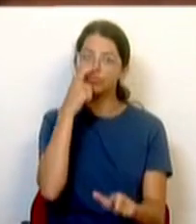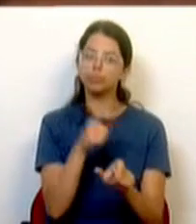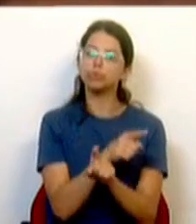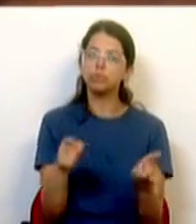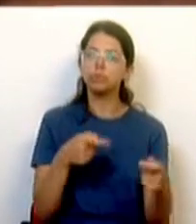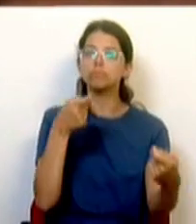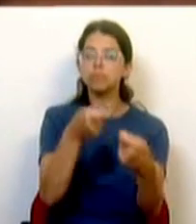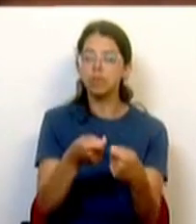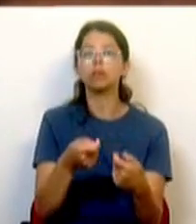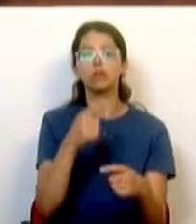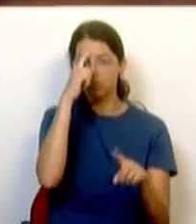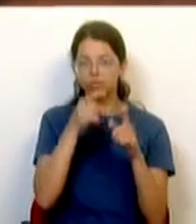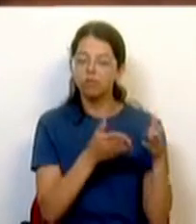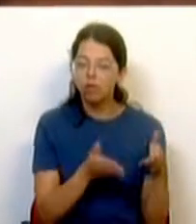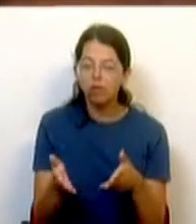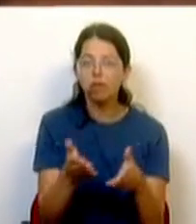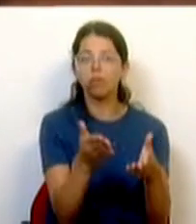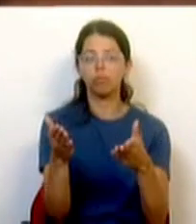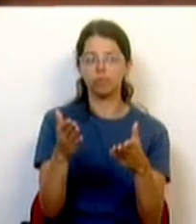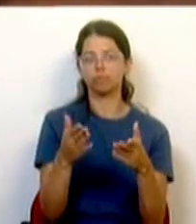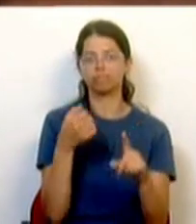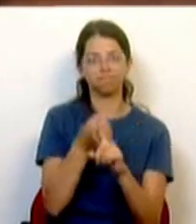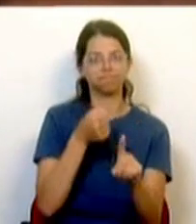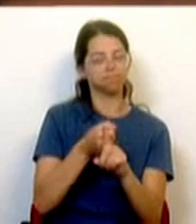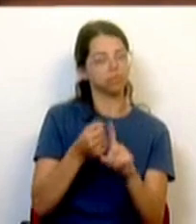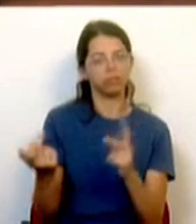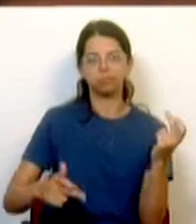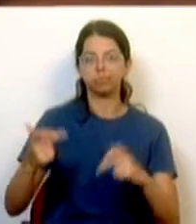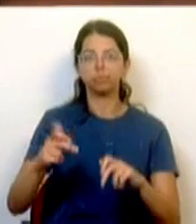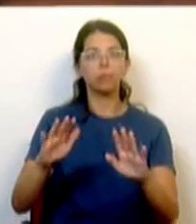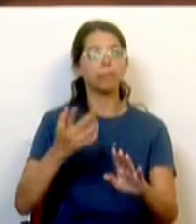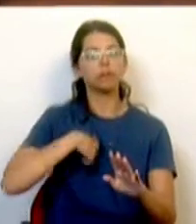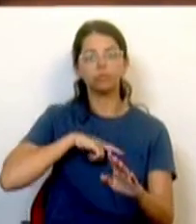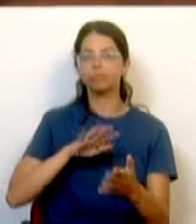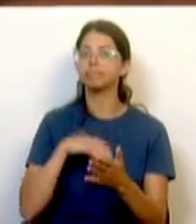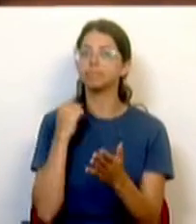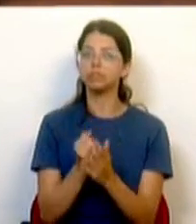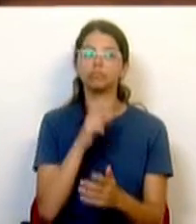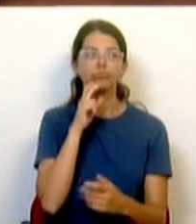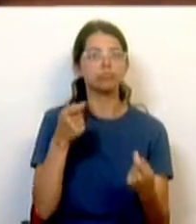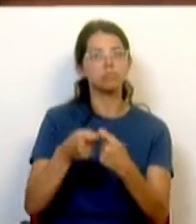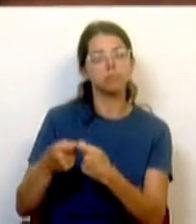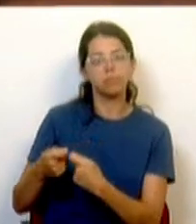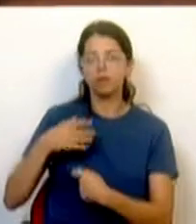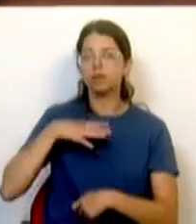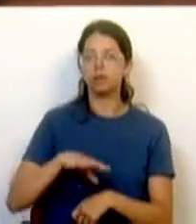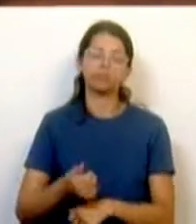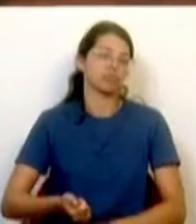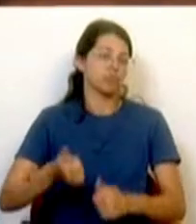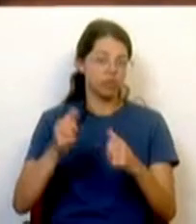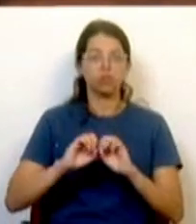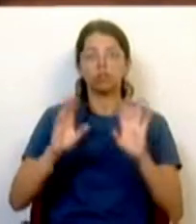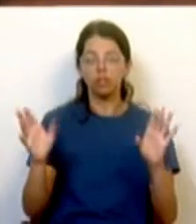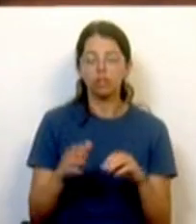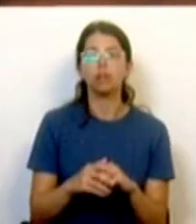continuar um caminho, que é um caminho de desafios permanentes, mas que em cada momento estamos a procurar também responder melhor, avaliando